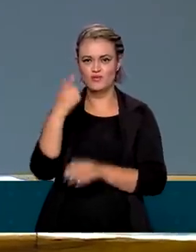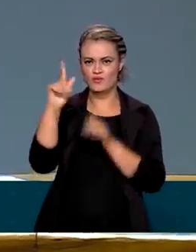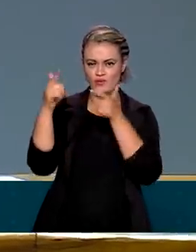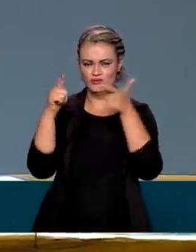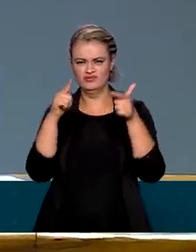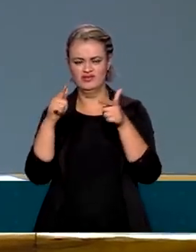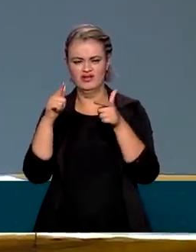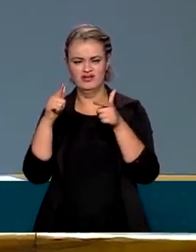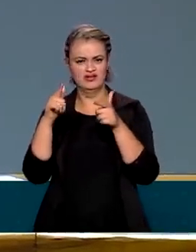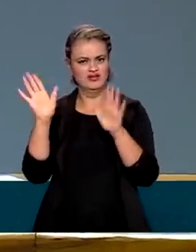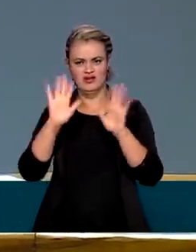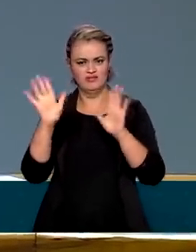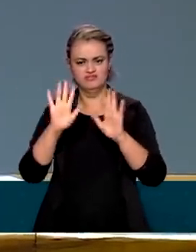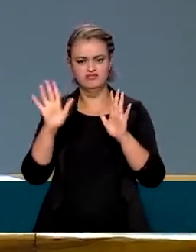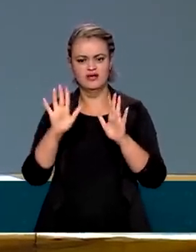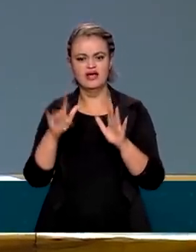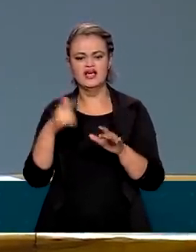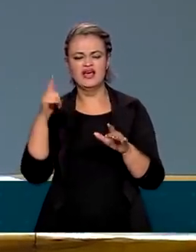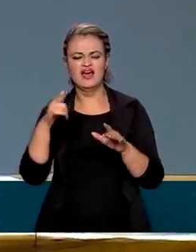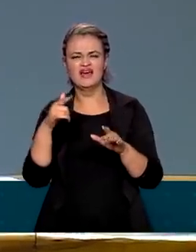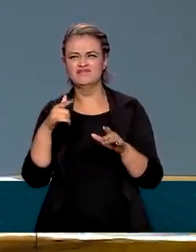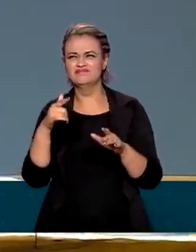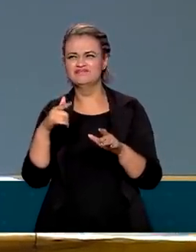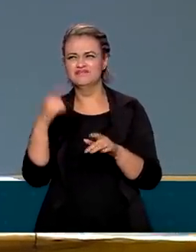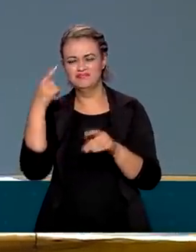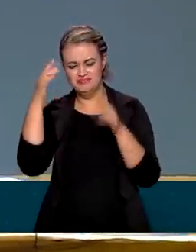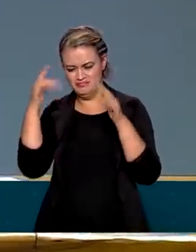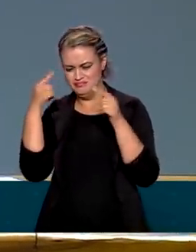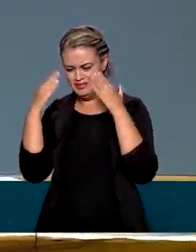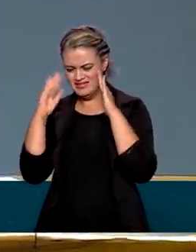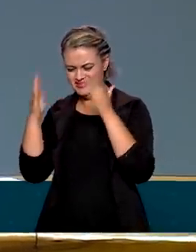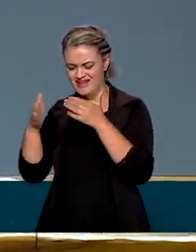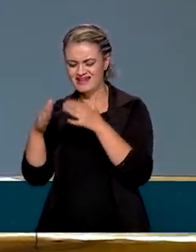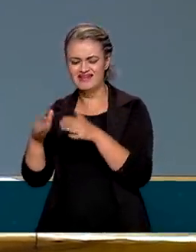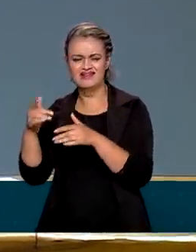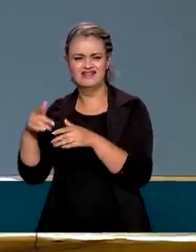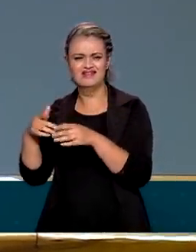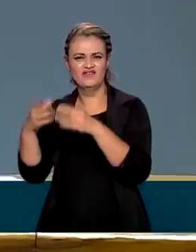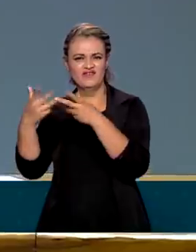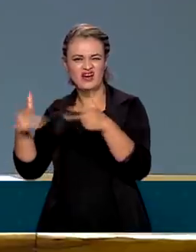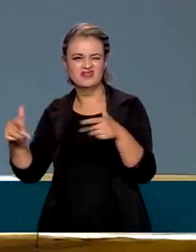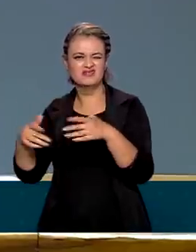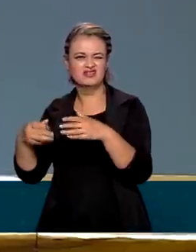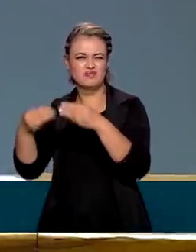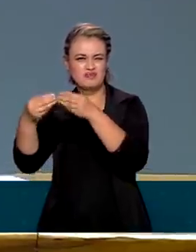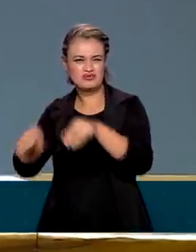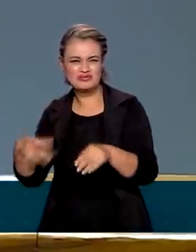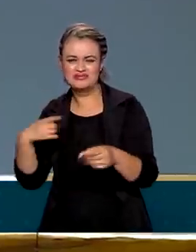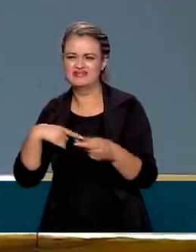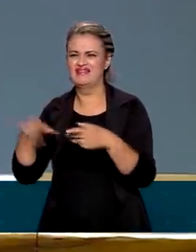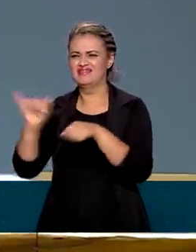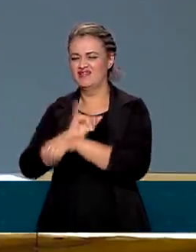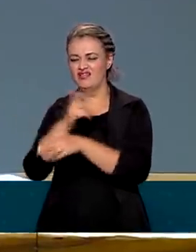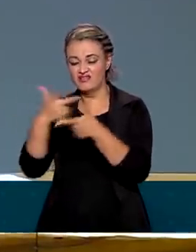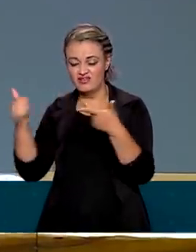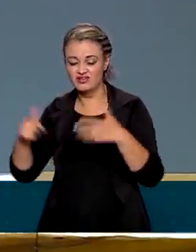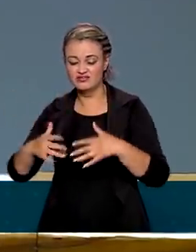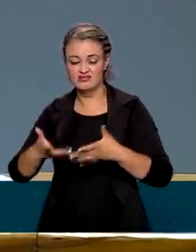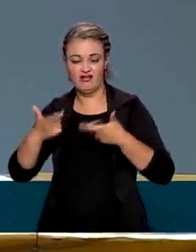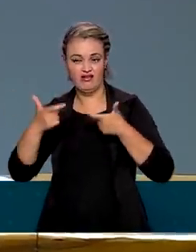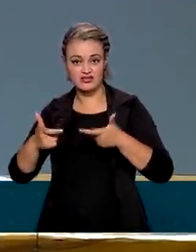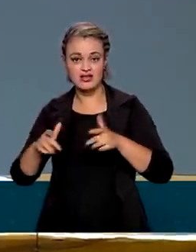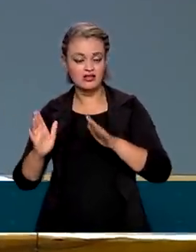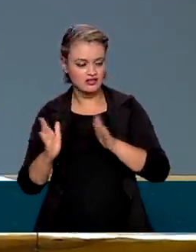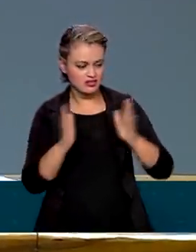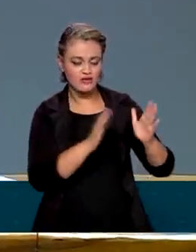em vez de carregar a estatal aparelhada, que dá prejuízo, que virou ferramenta de aparelhamento político, em vez de fazer isso, vamos dar